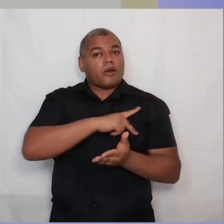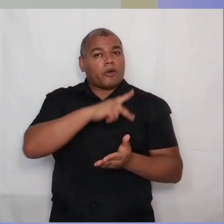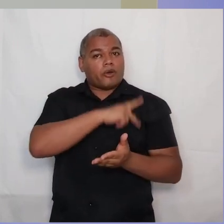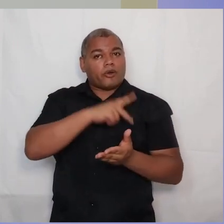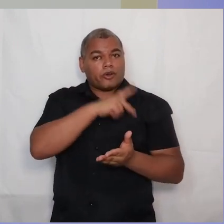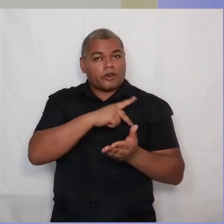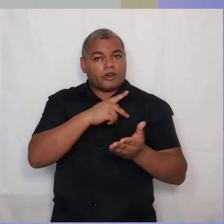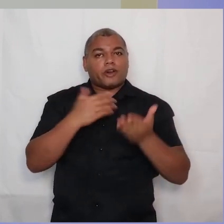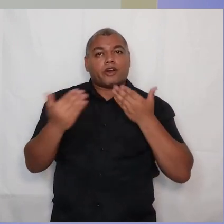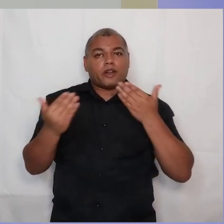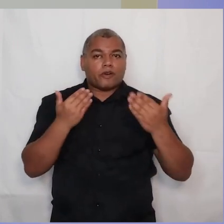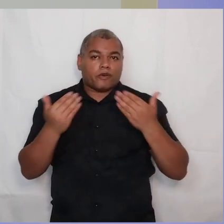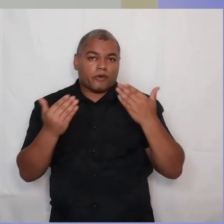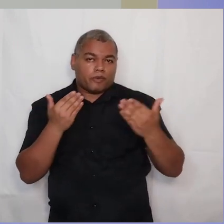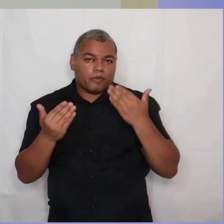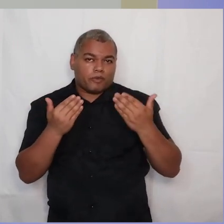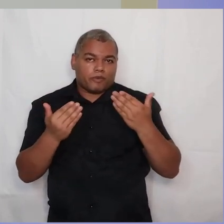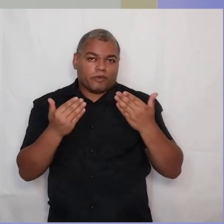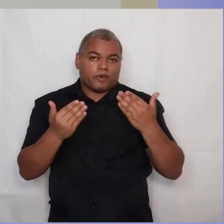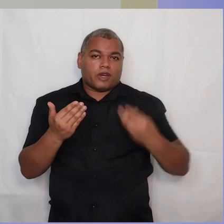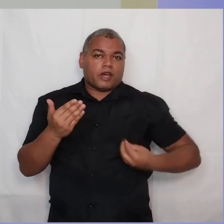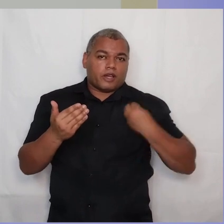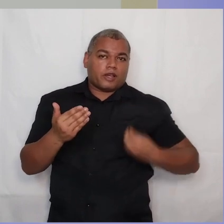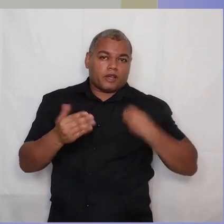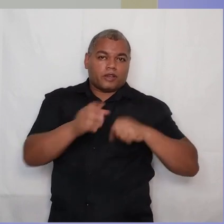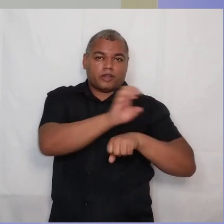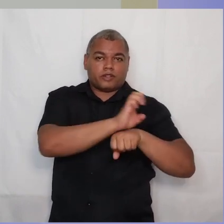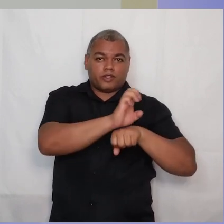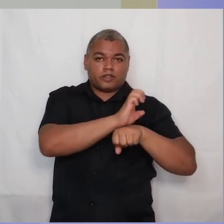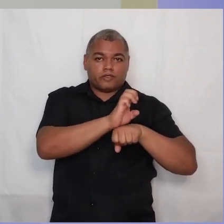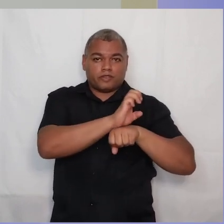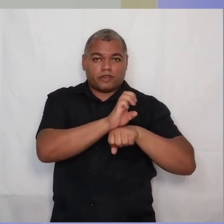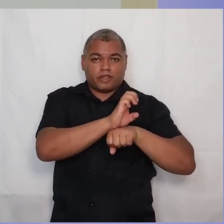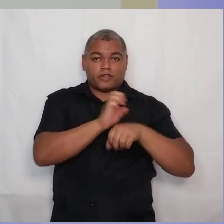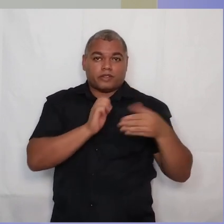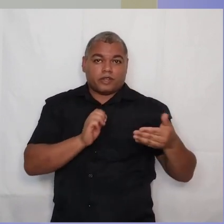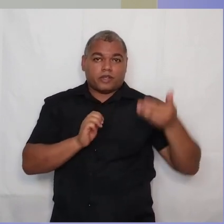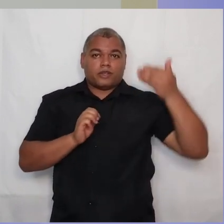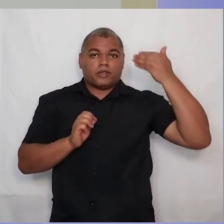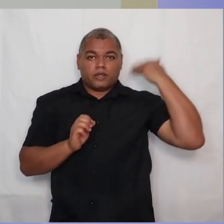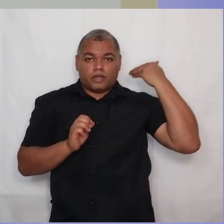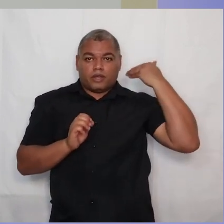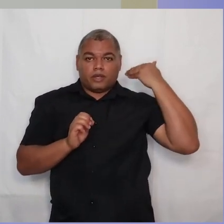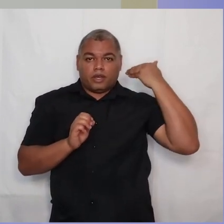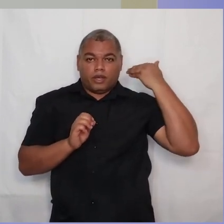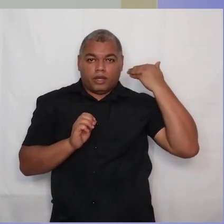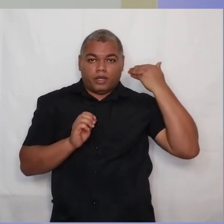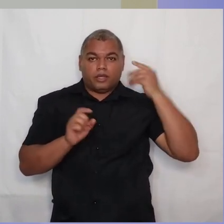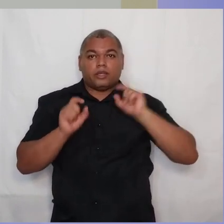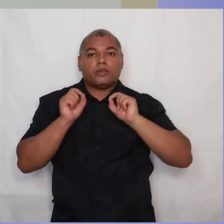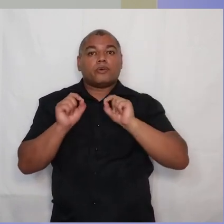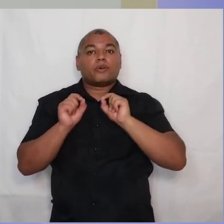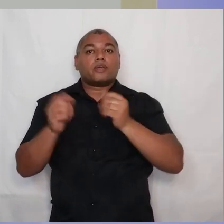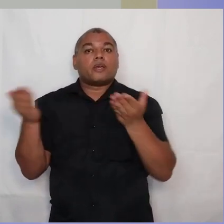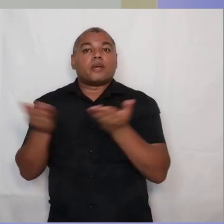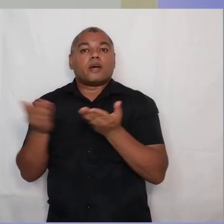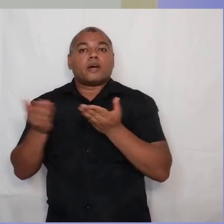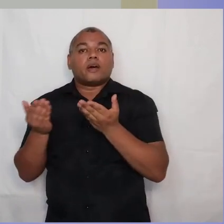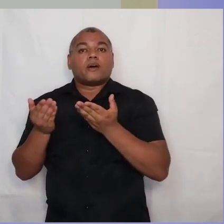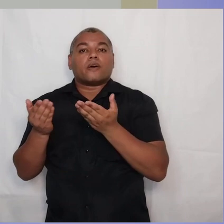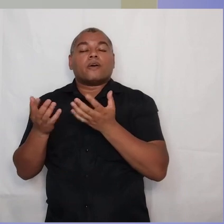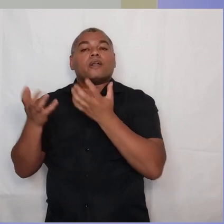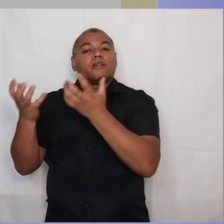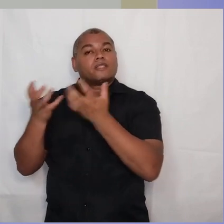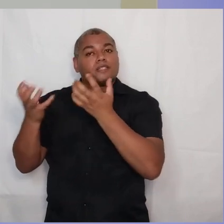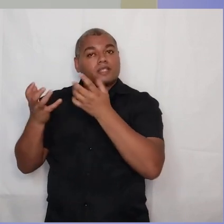anterior dos Efésios, a vida dos Efésios antes de Cristo e o que agora é esperado deles, nessa nova vida em